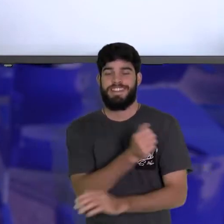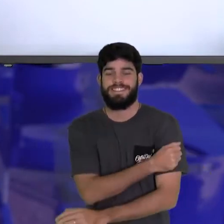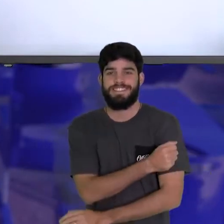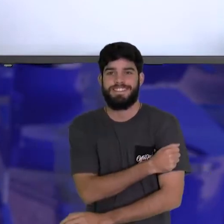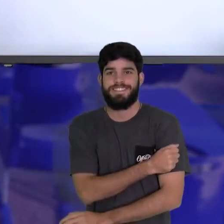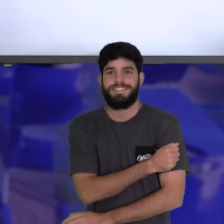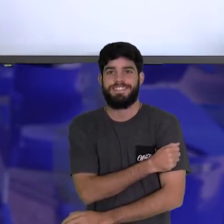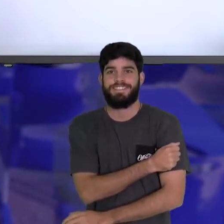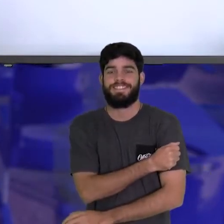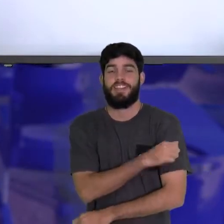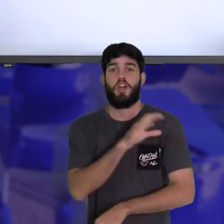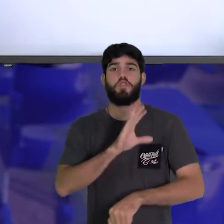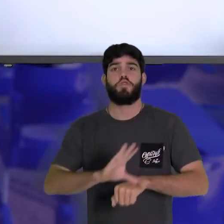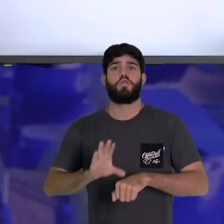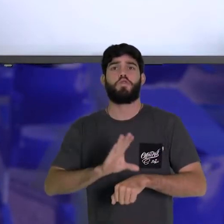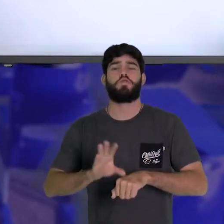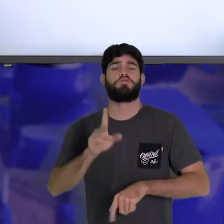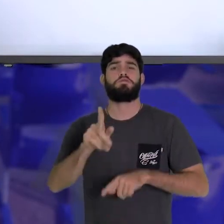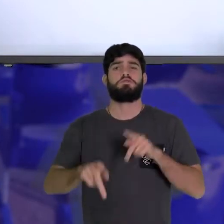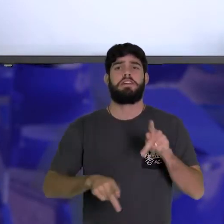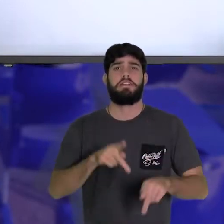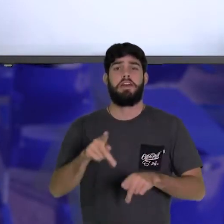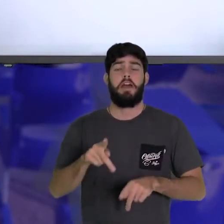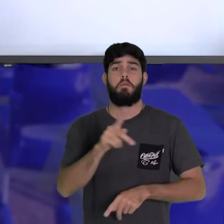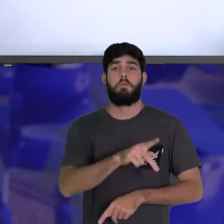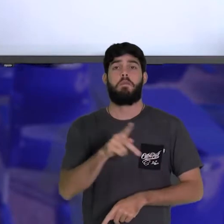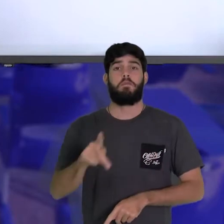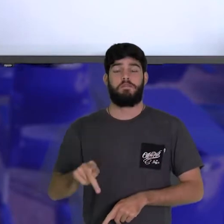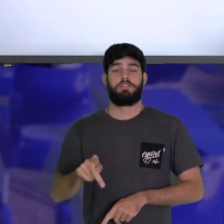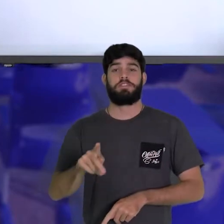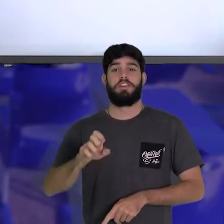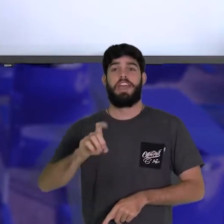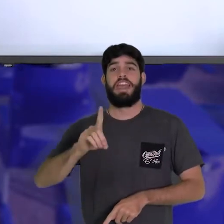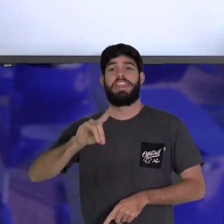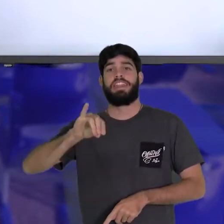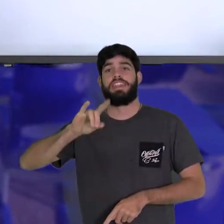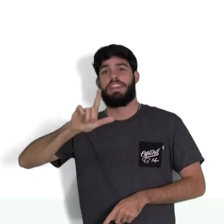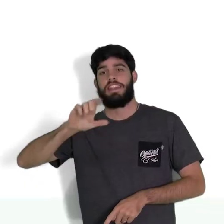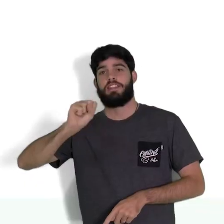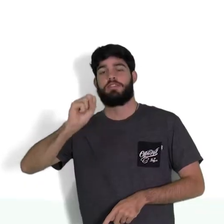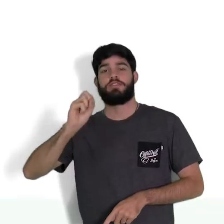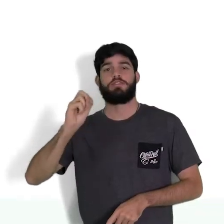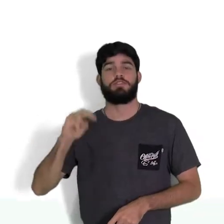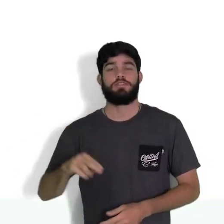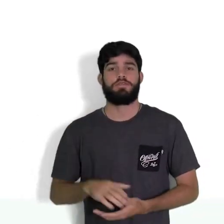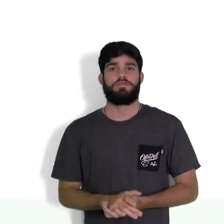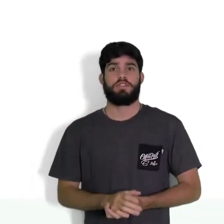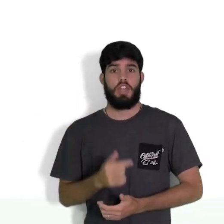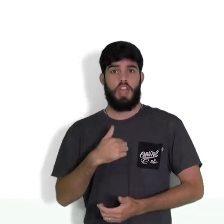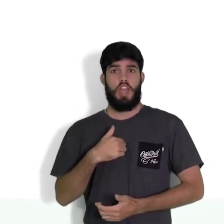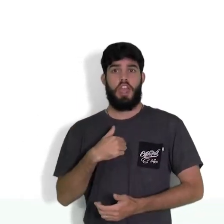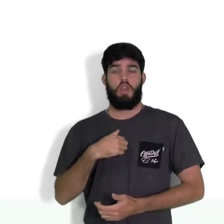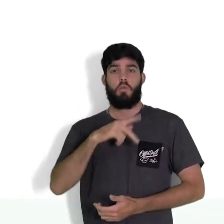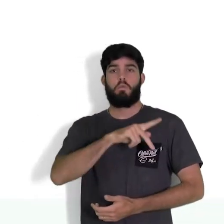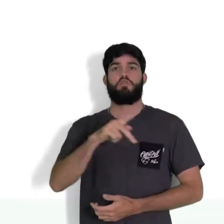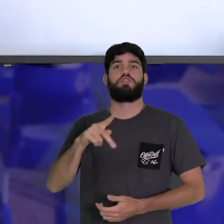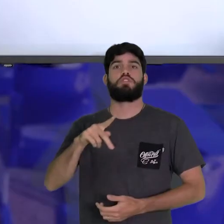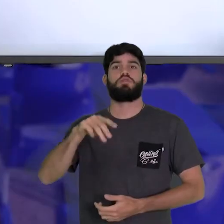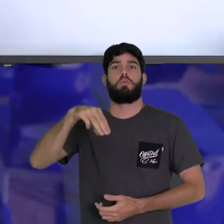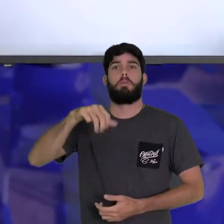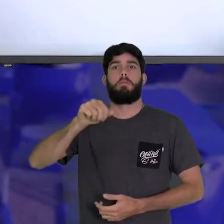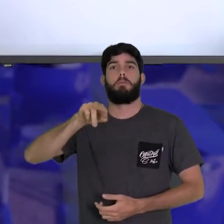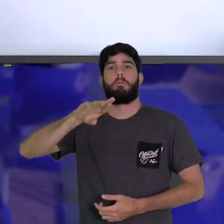O Ciro Popular, professor Edmilson de Góes, professor Marco Aurélio, vamos